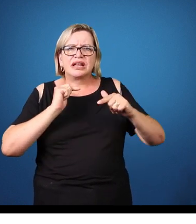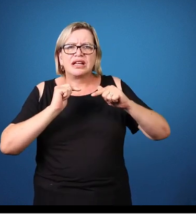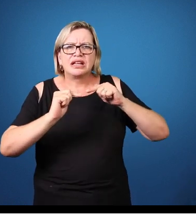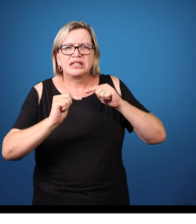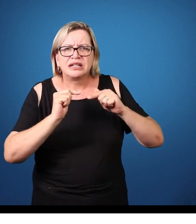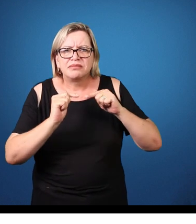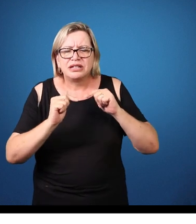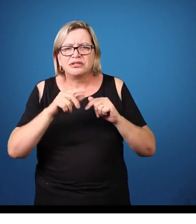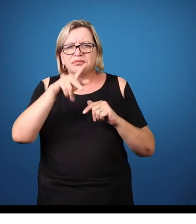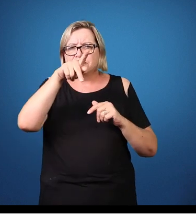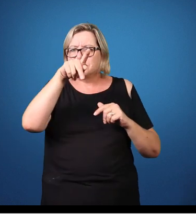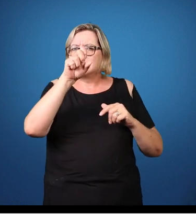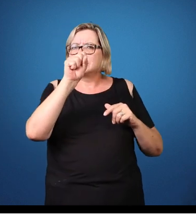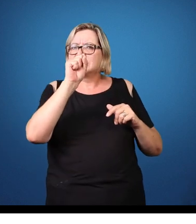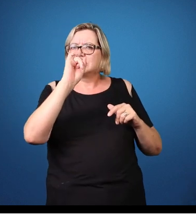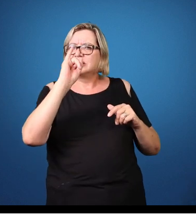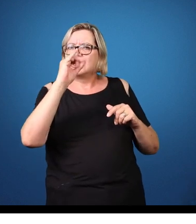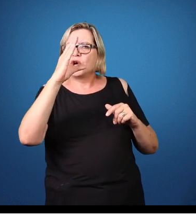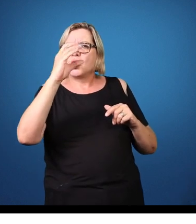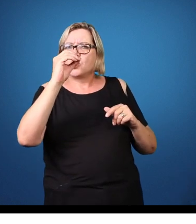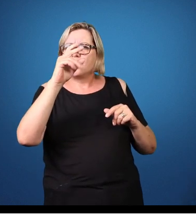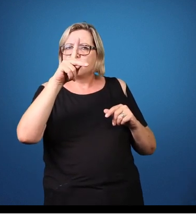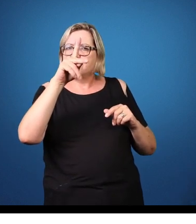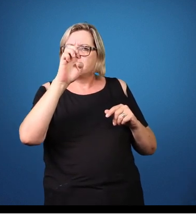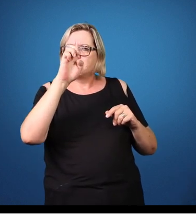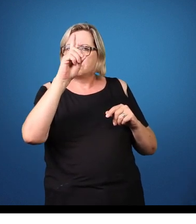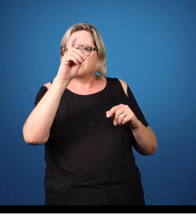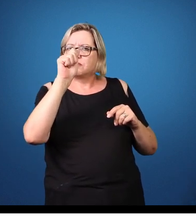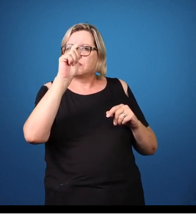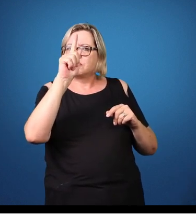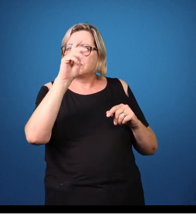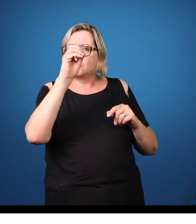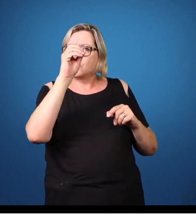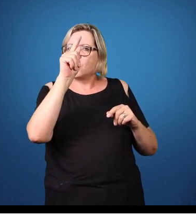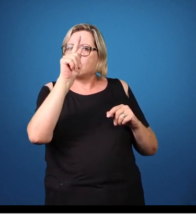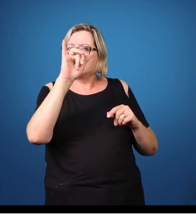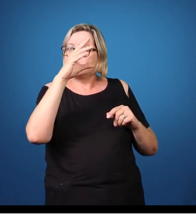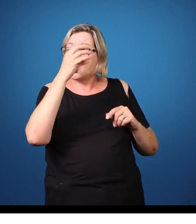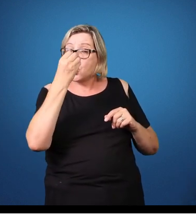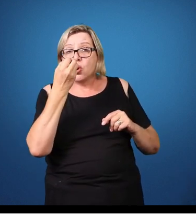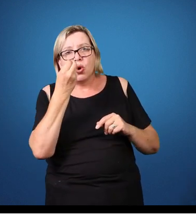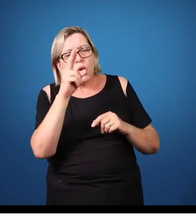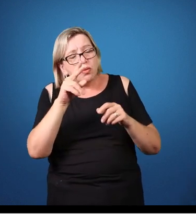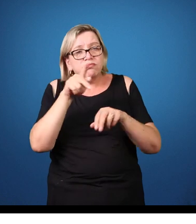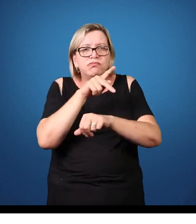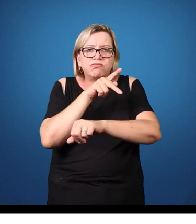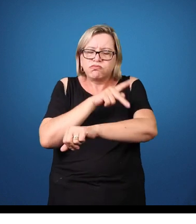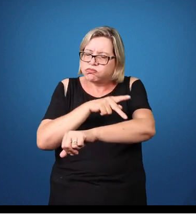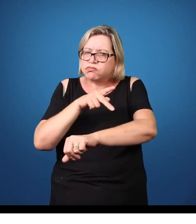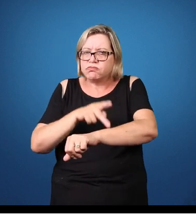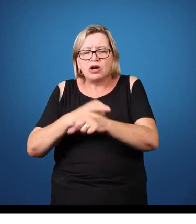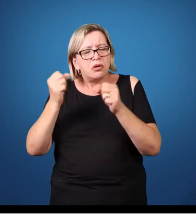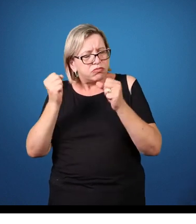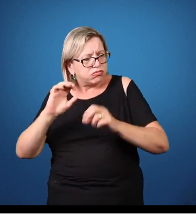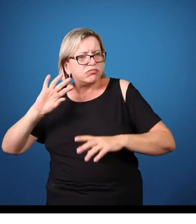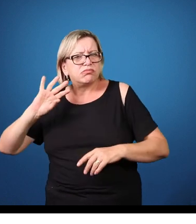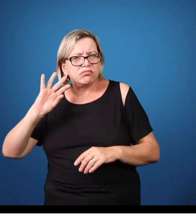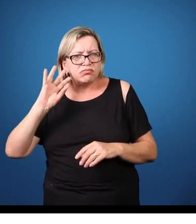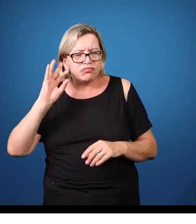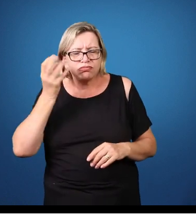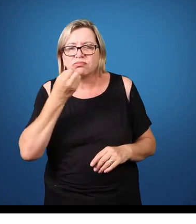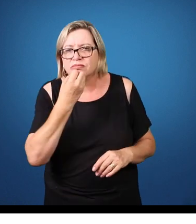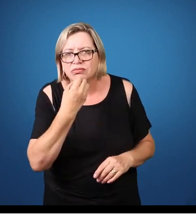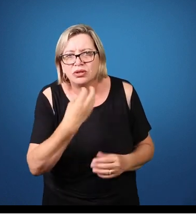dar bons resultados. Qual que é, talvez, uma diferenciação que a gente possa fazer quando isso